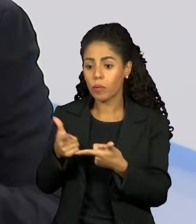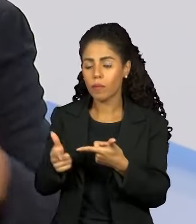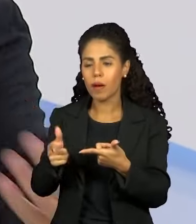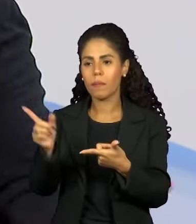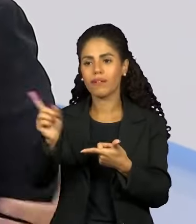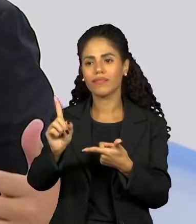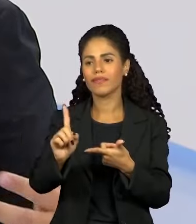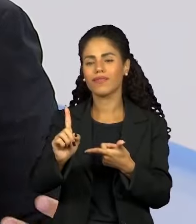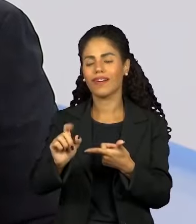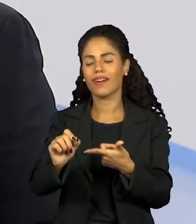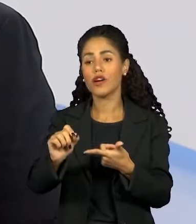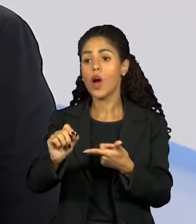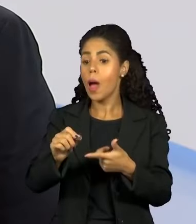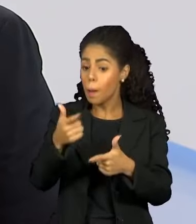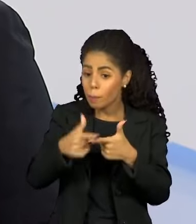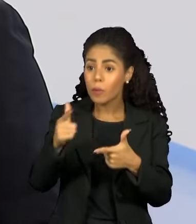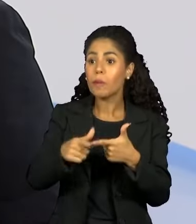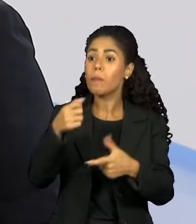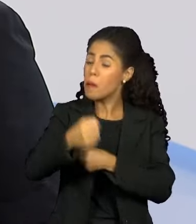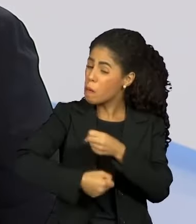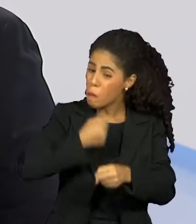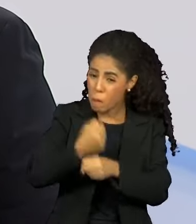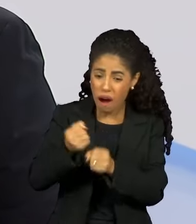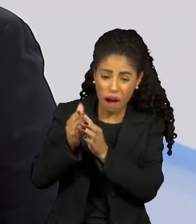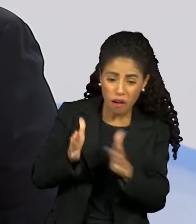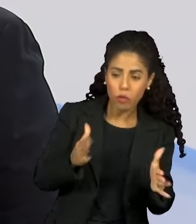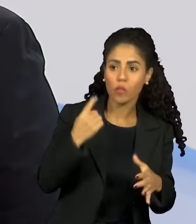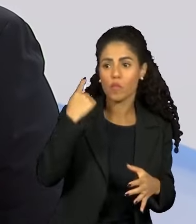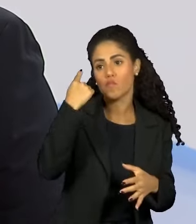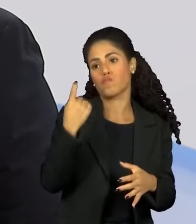o resto do ano não é um problema tão grande assim.